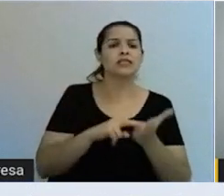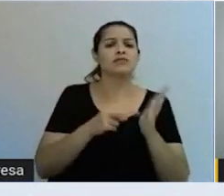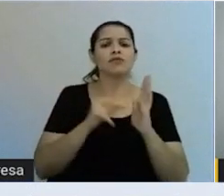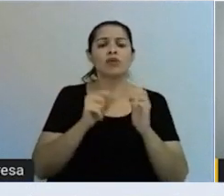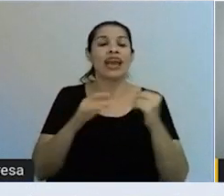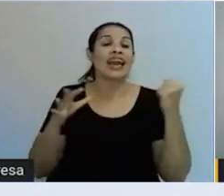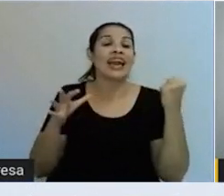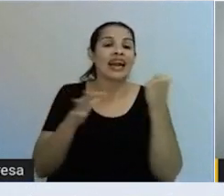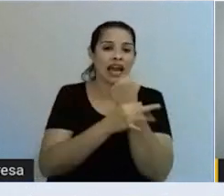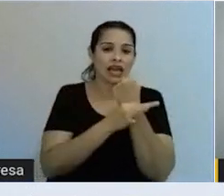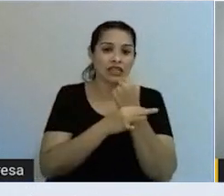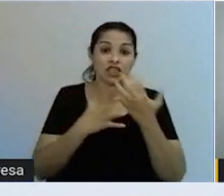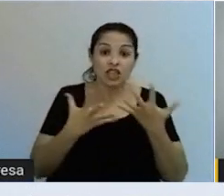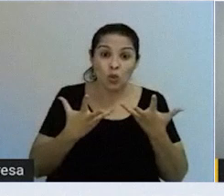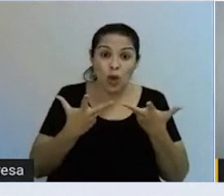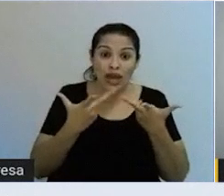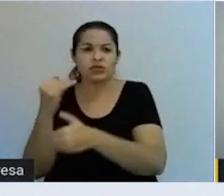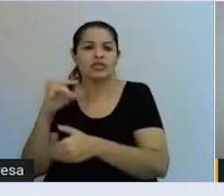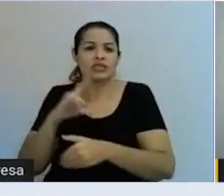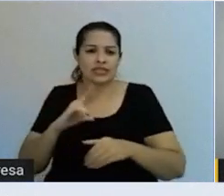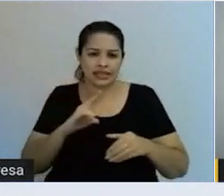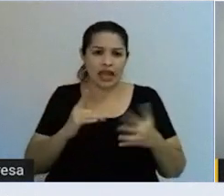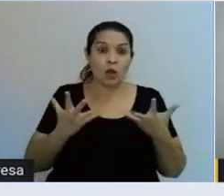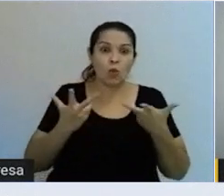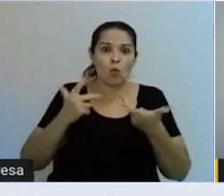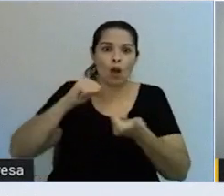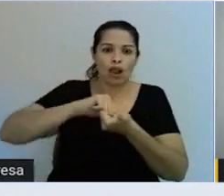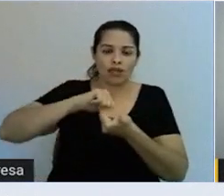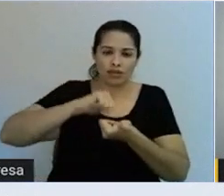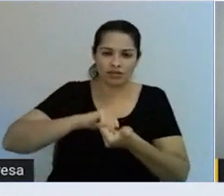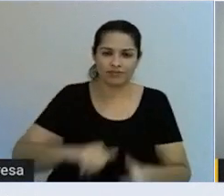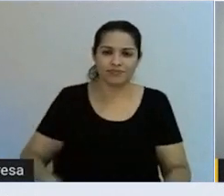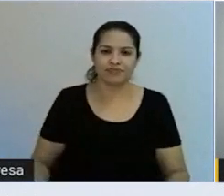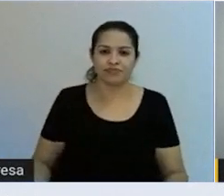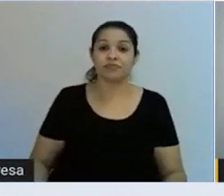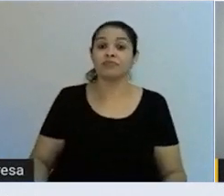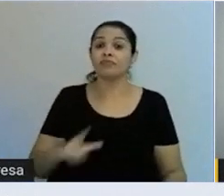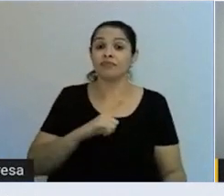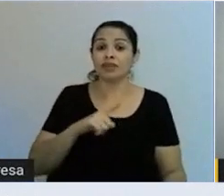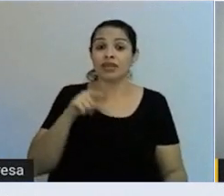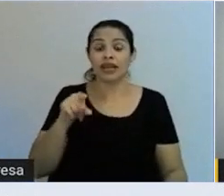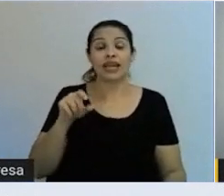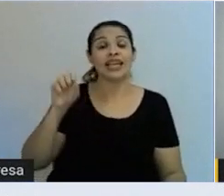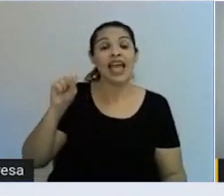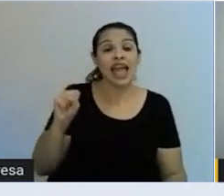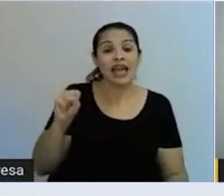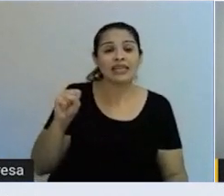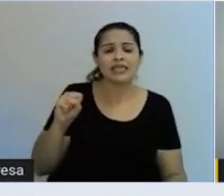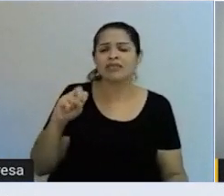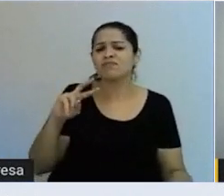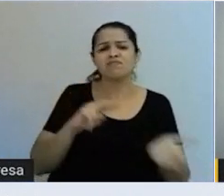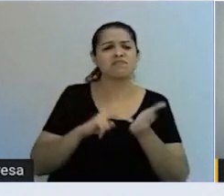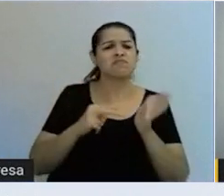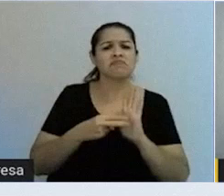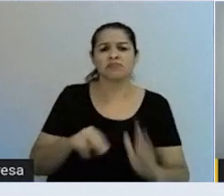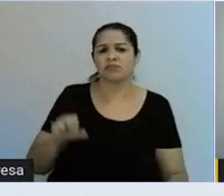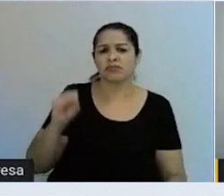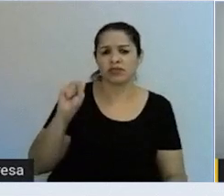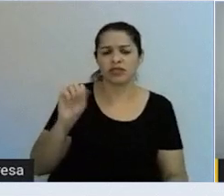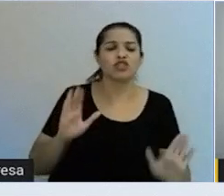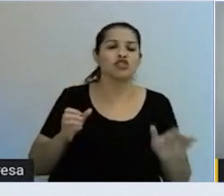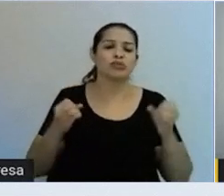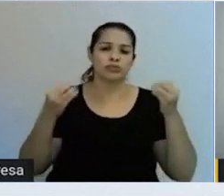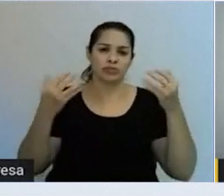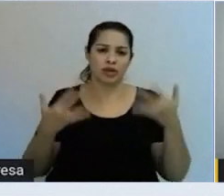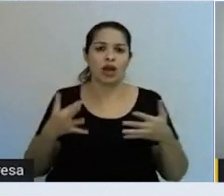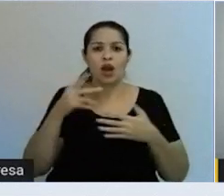processo, desde o início até o fim. E tem a matriz S, que é uma das, como falou ontem o nosso